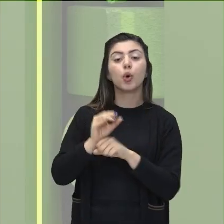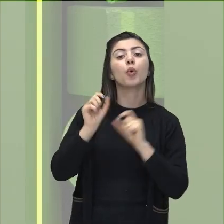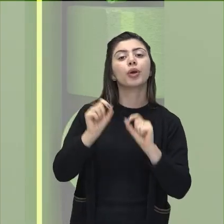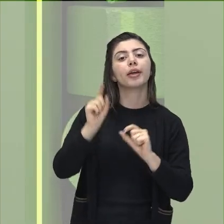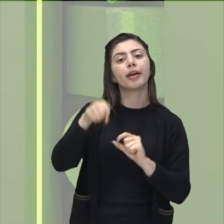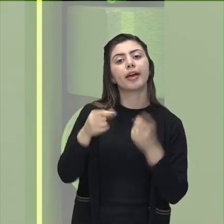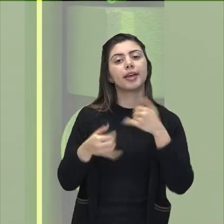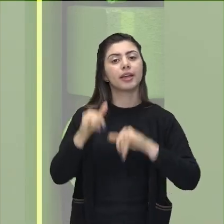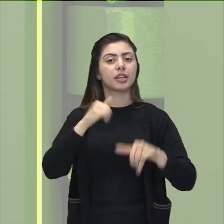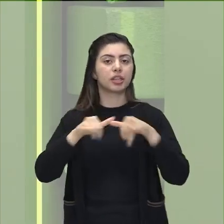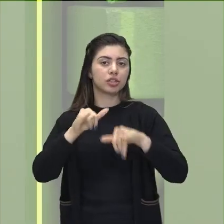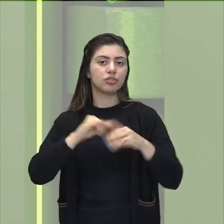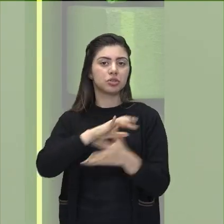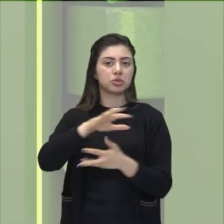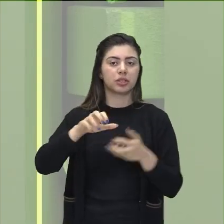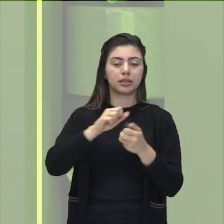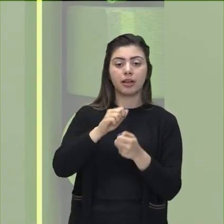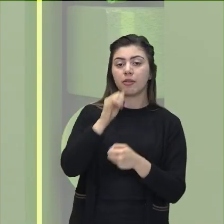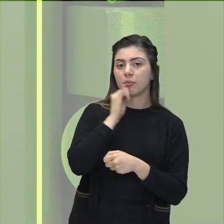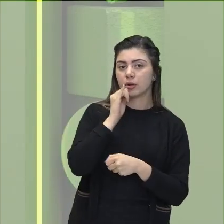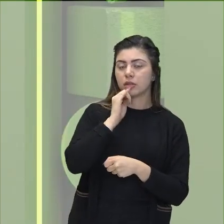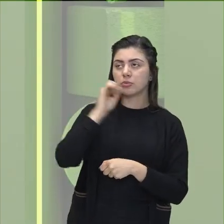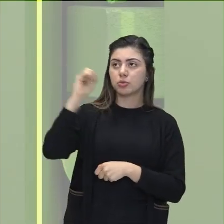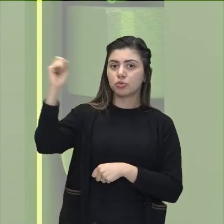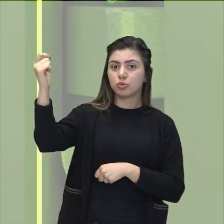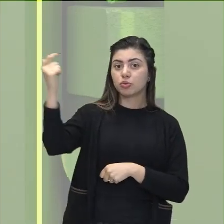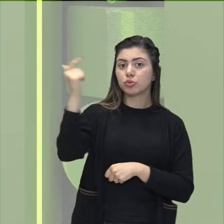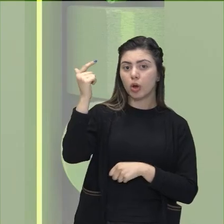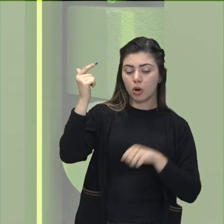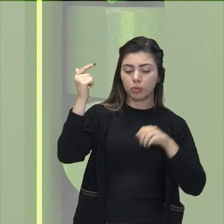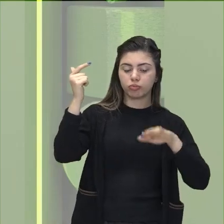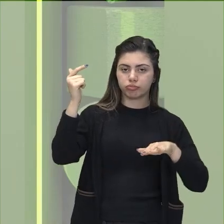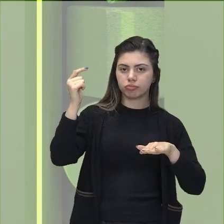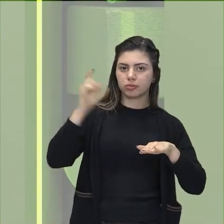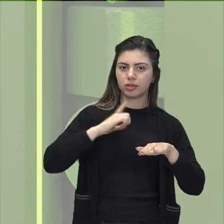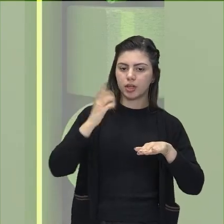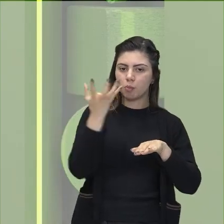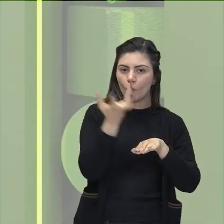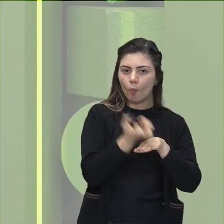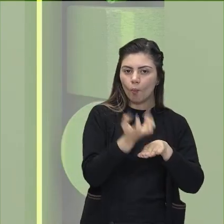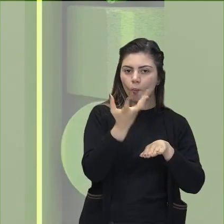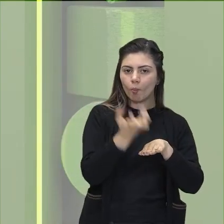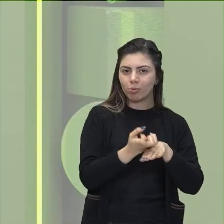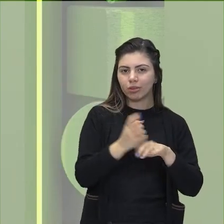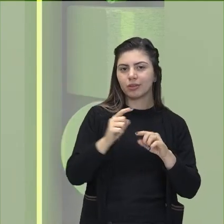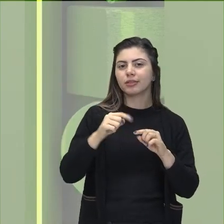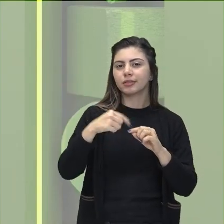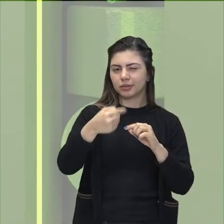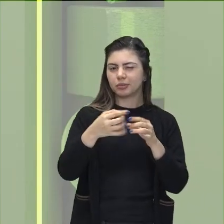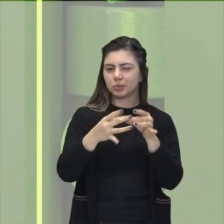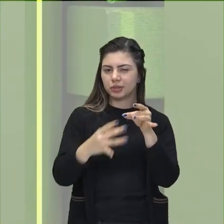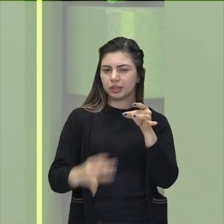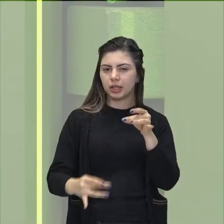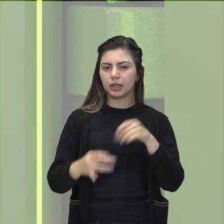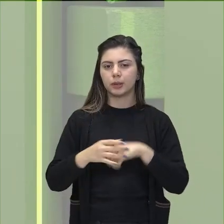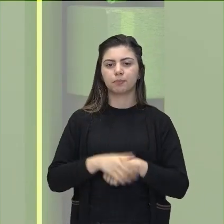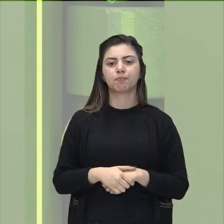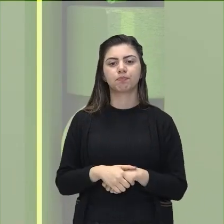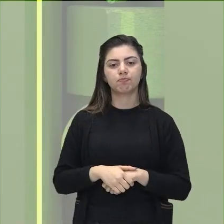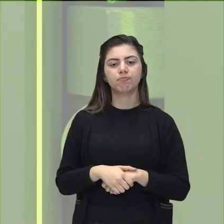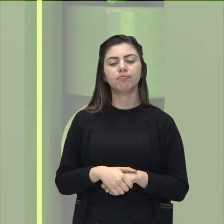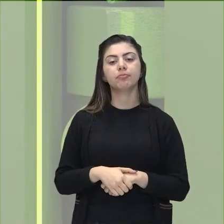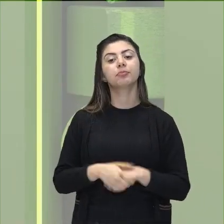energia solar, com as células fotovoltaicas, que nós podemos comentar mais adiante, tá, pessoal? Mas,